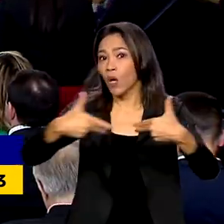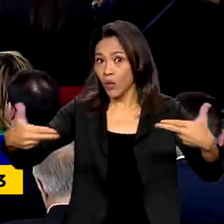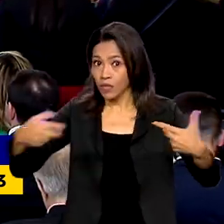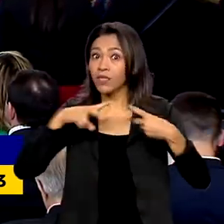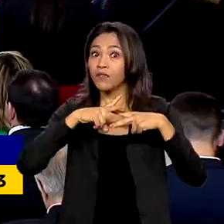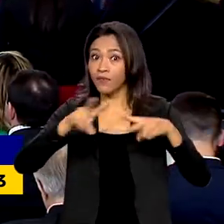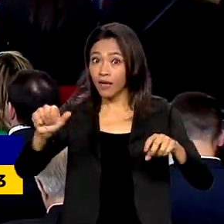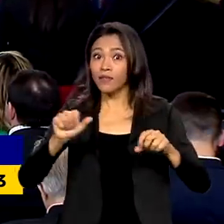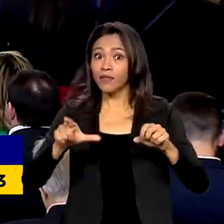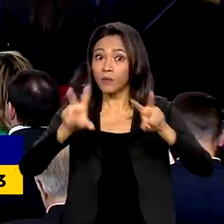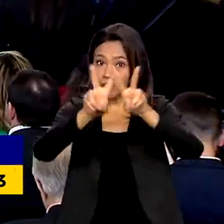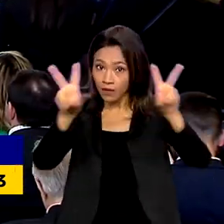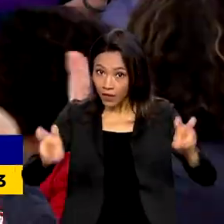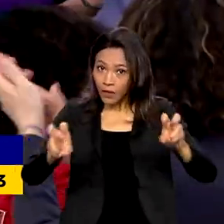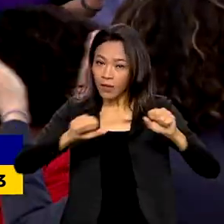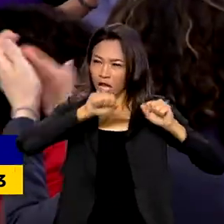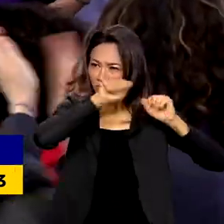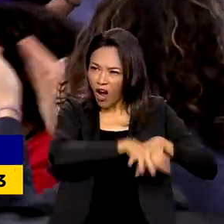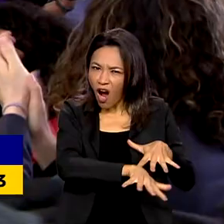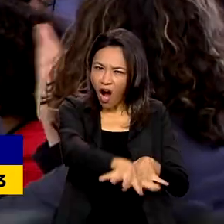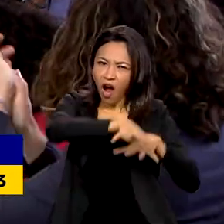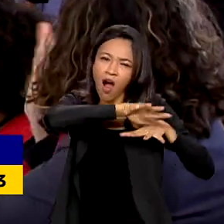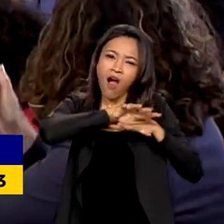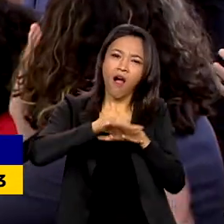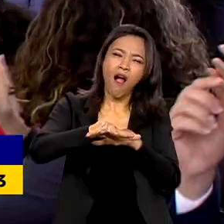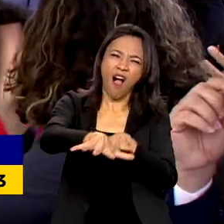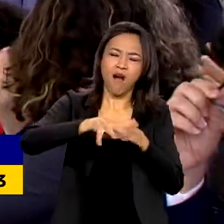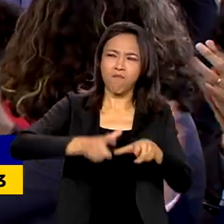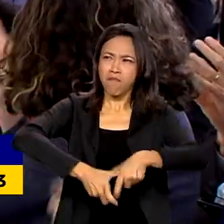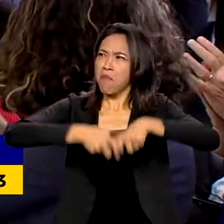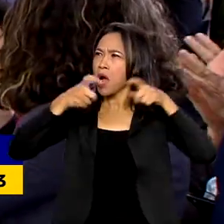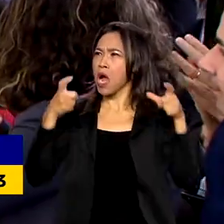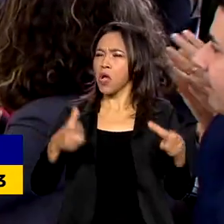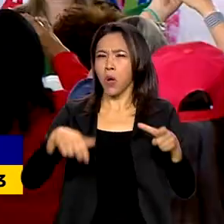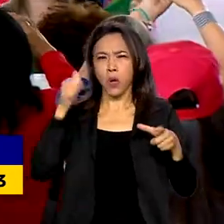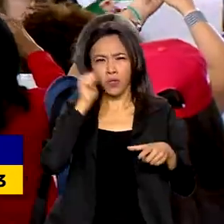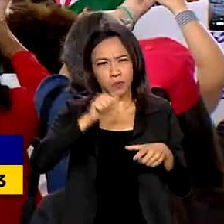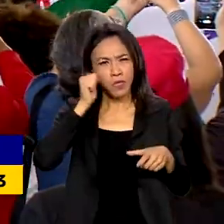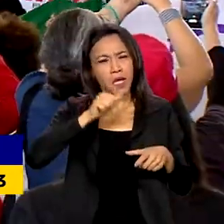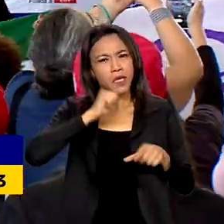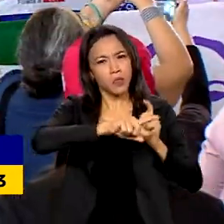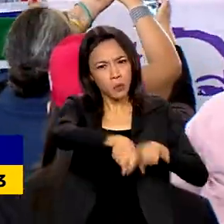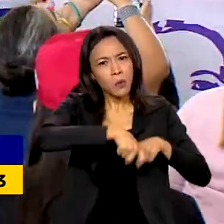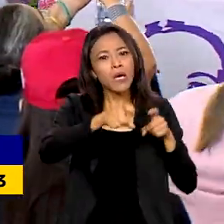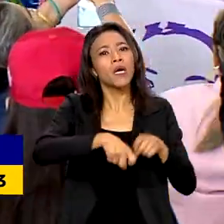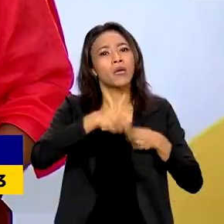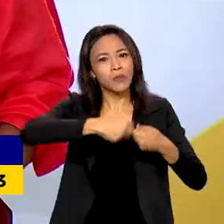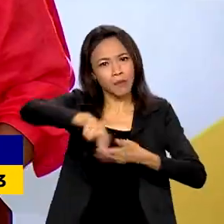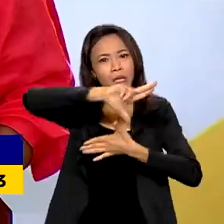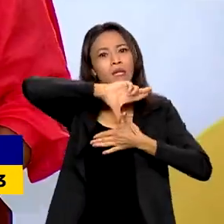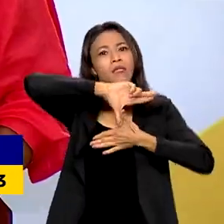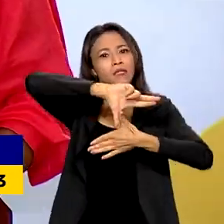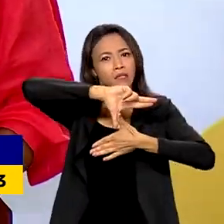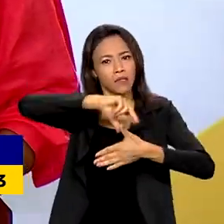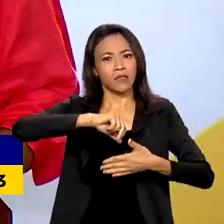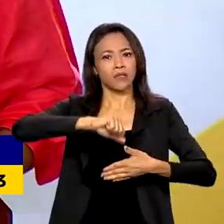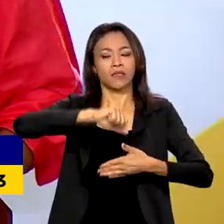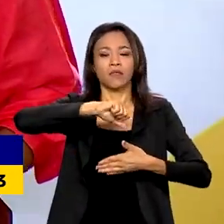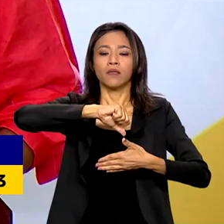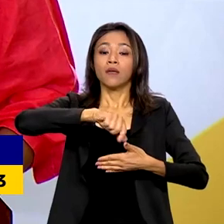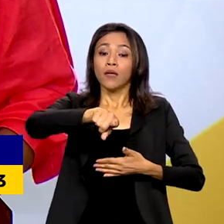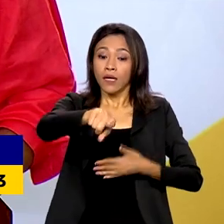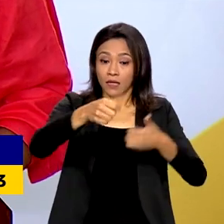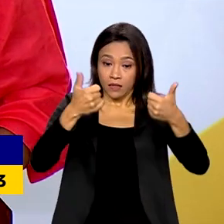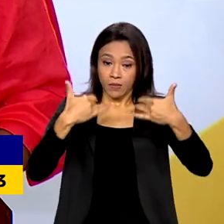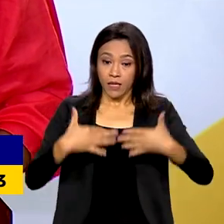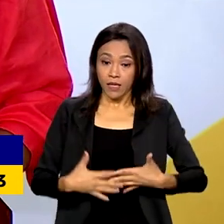Marcha das Margaridas, considerada a maior mobilização de mulheres do campo na América Latina. A importância de a gente ocupar